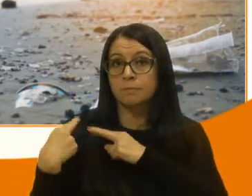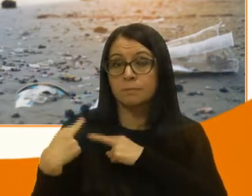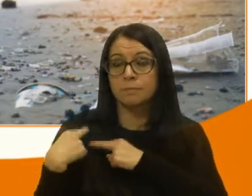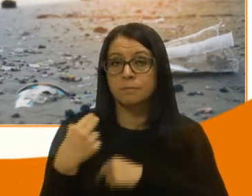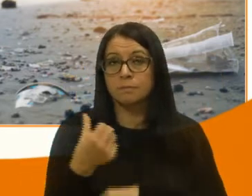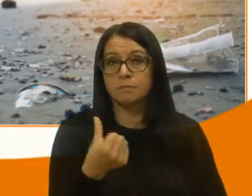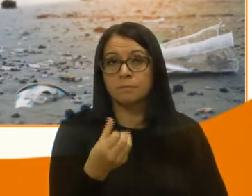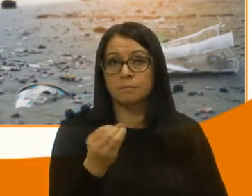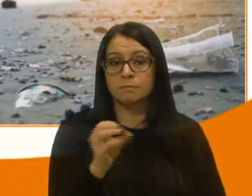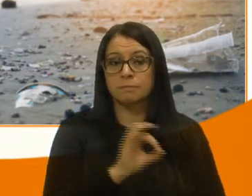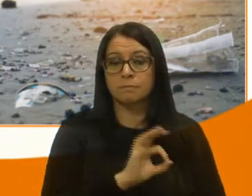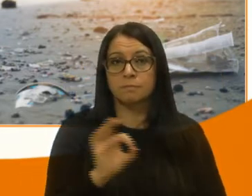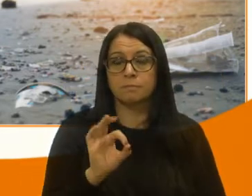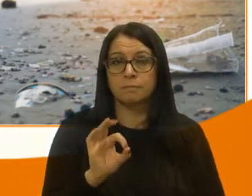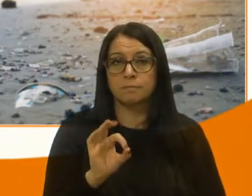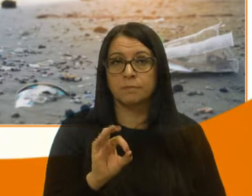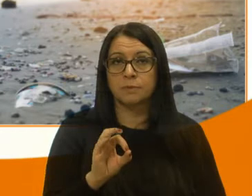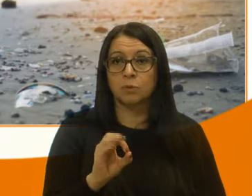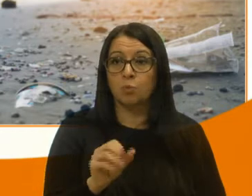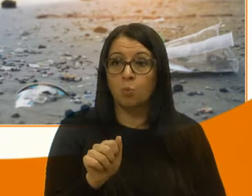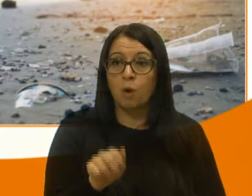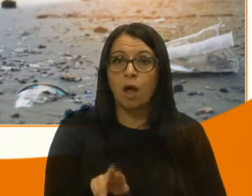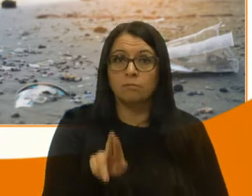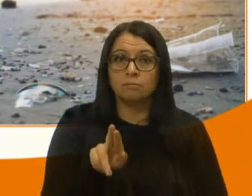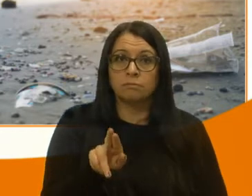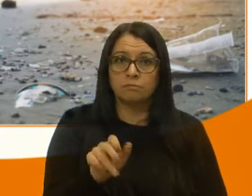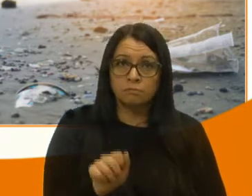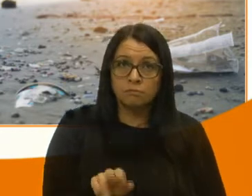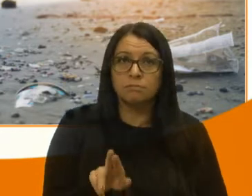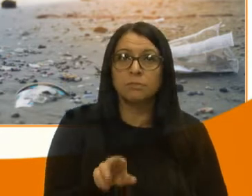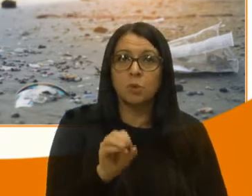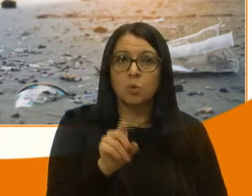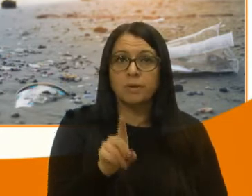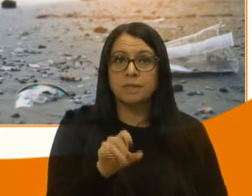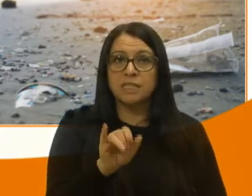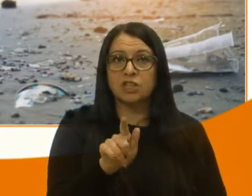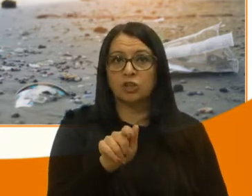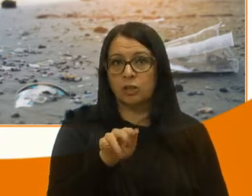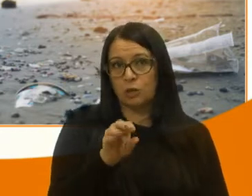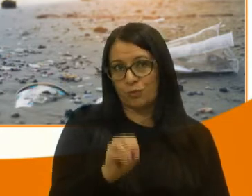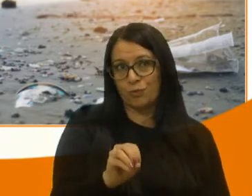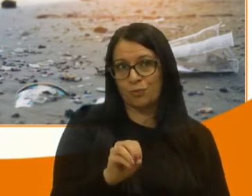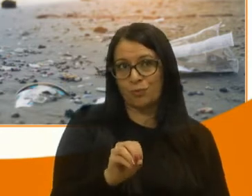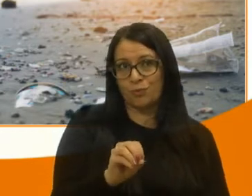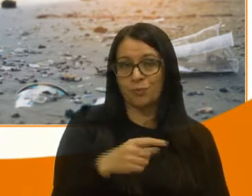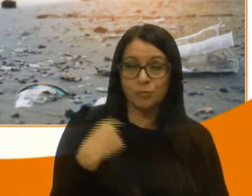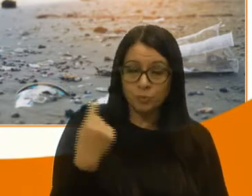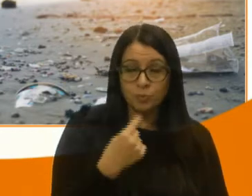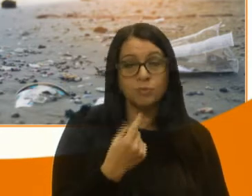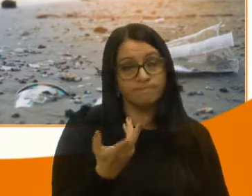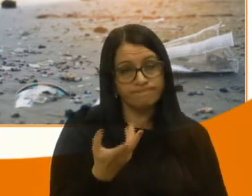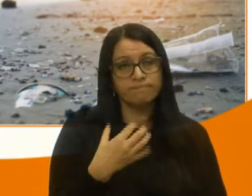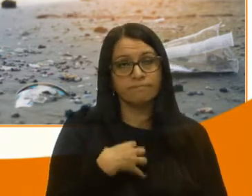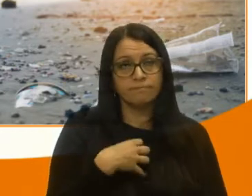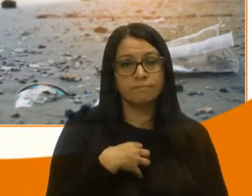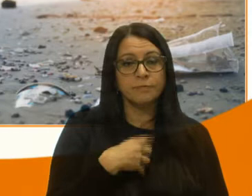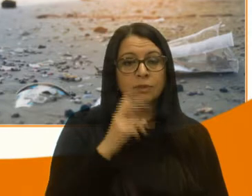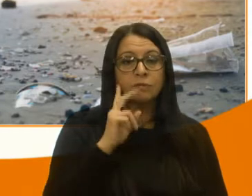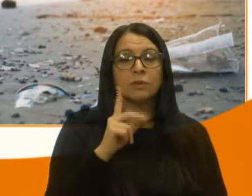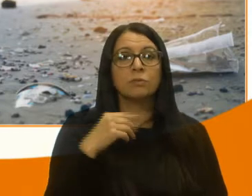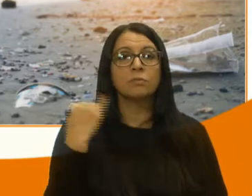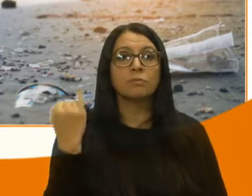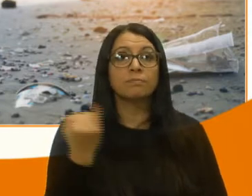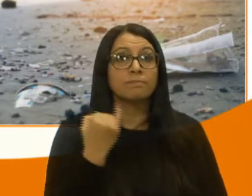60% do oxigênio produzido. Dessa forma, caros colegas, a gente enfatiza o